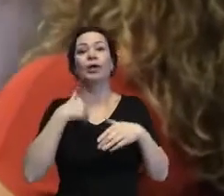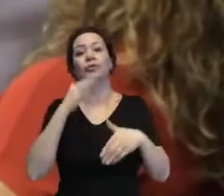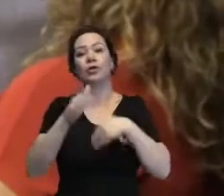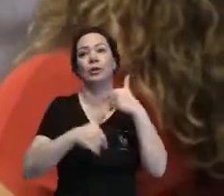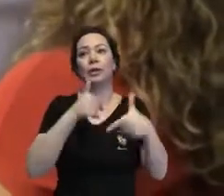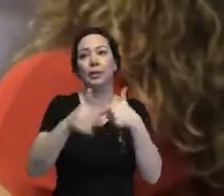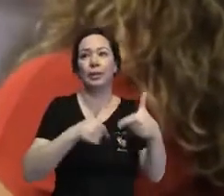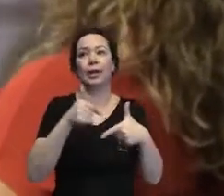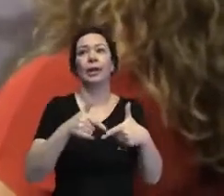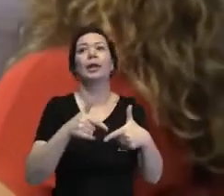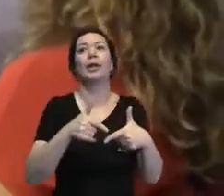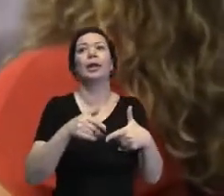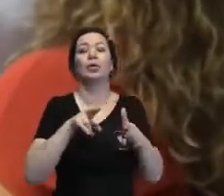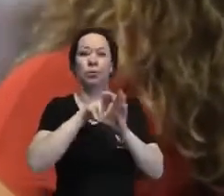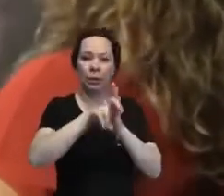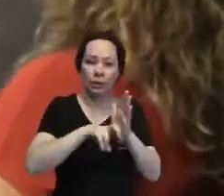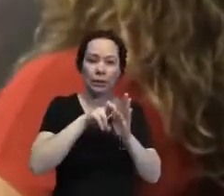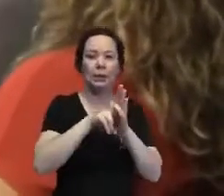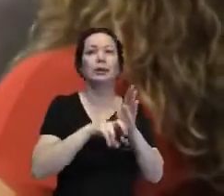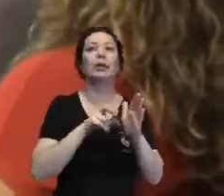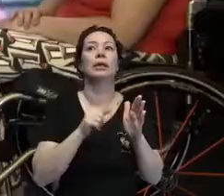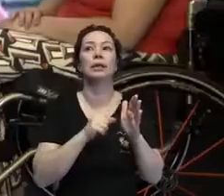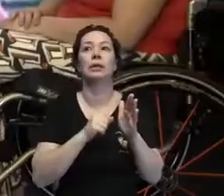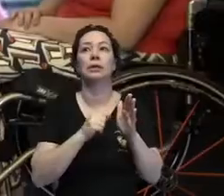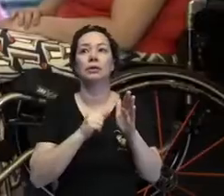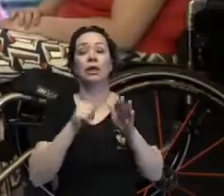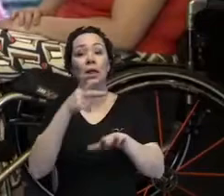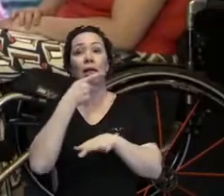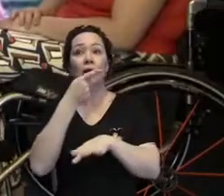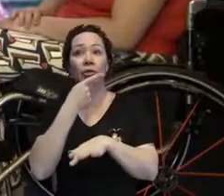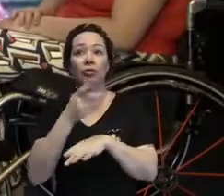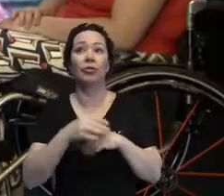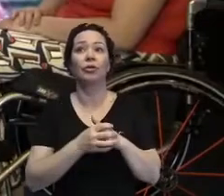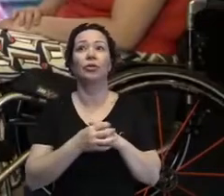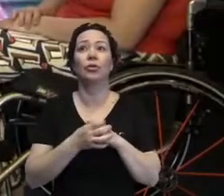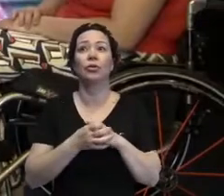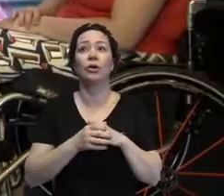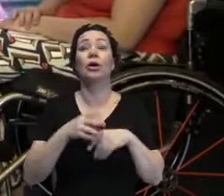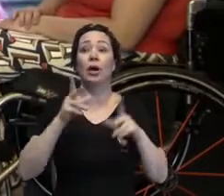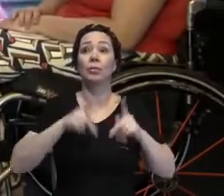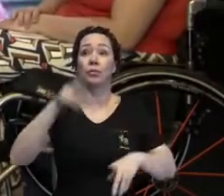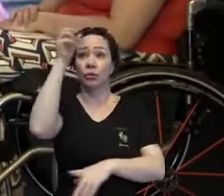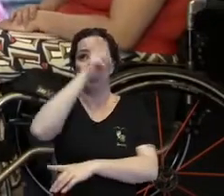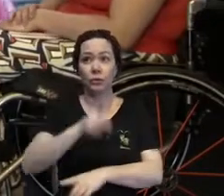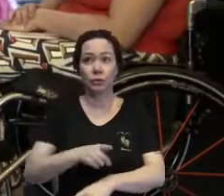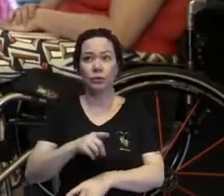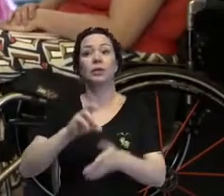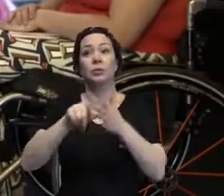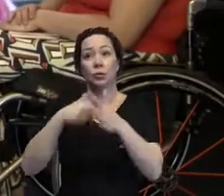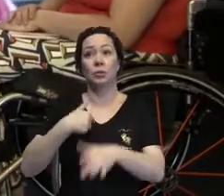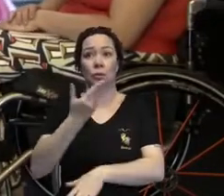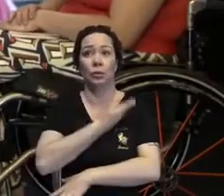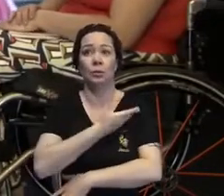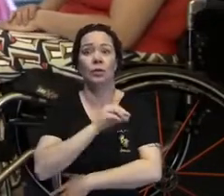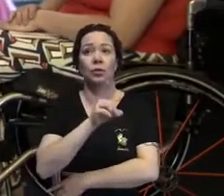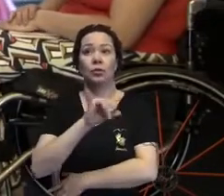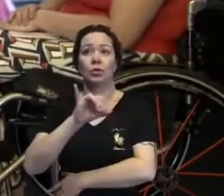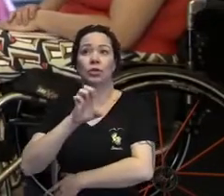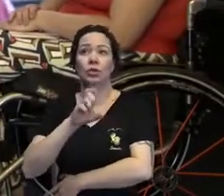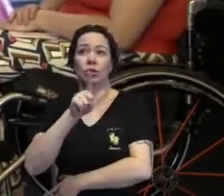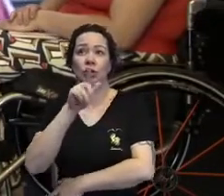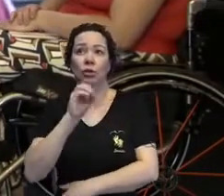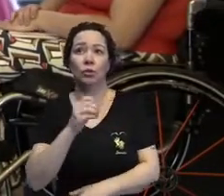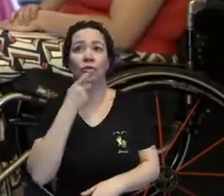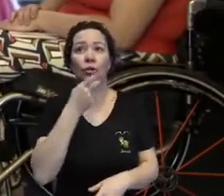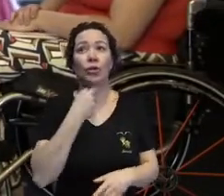pessoa para um cadeirante não sei o e aí ele falou para um deficiente aí o Diego falou cara, quase